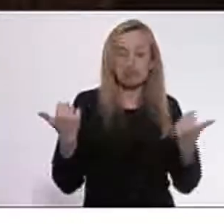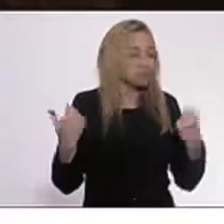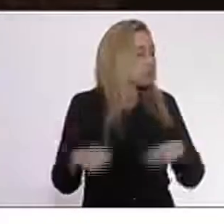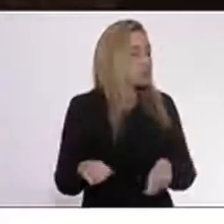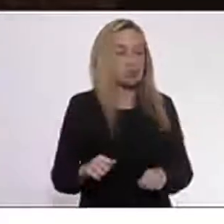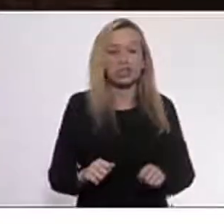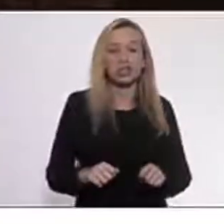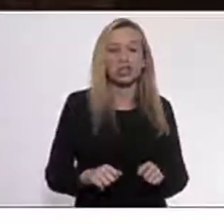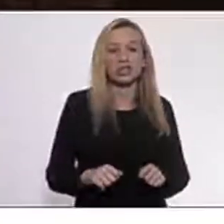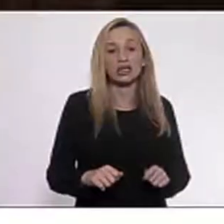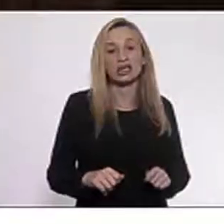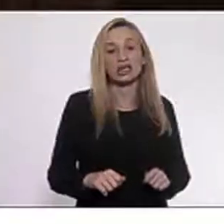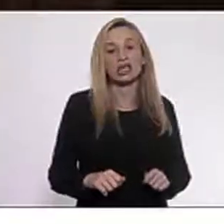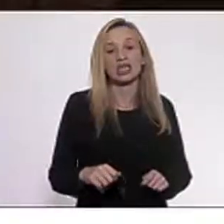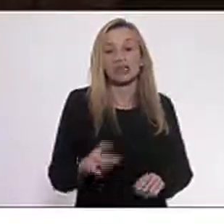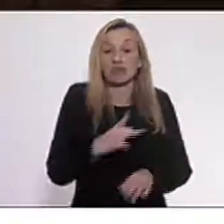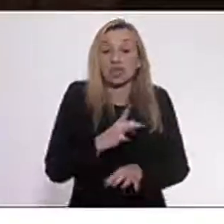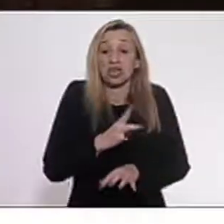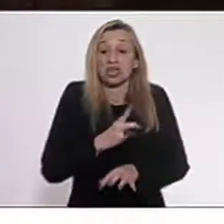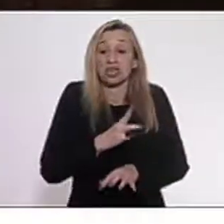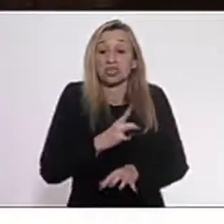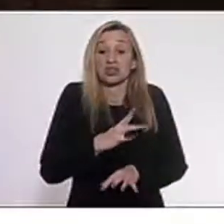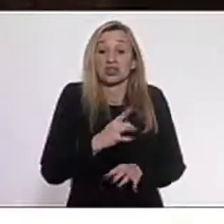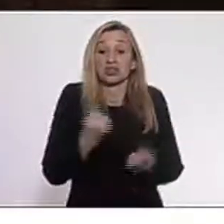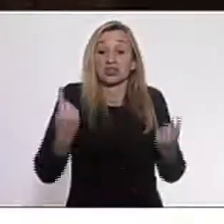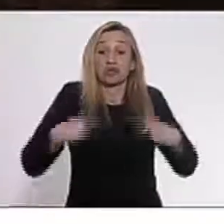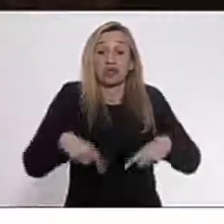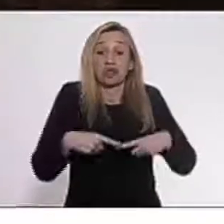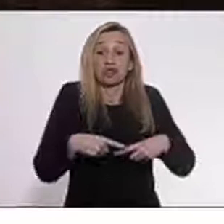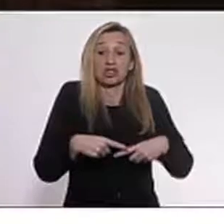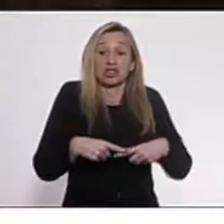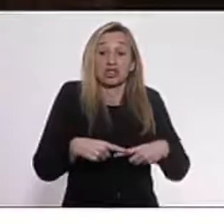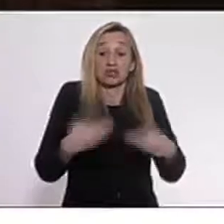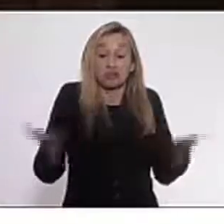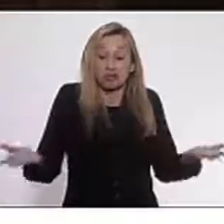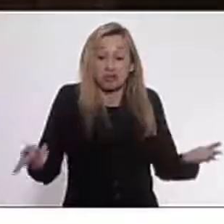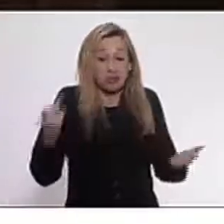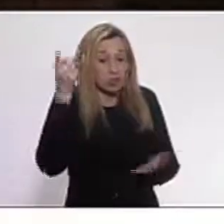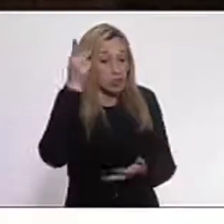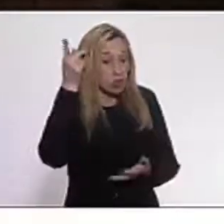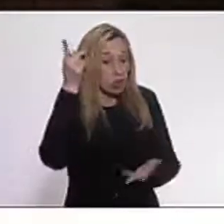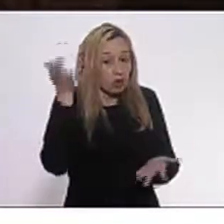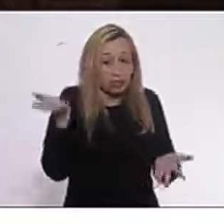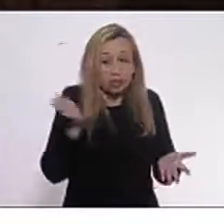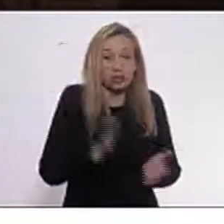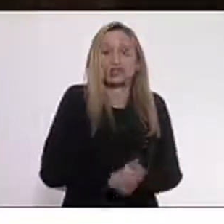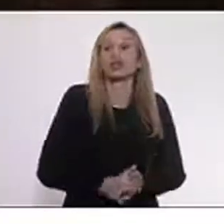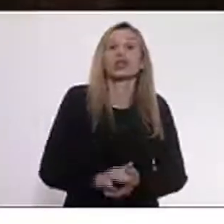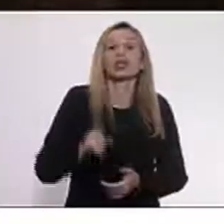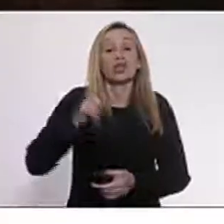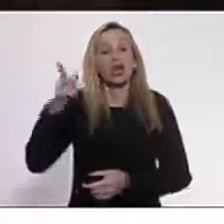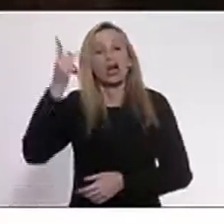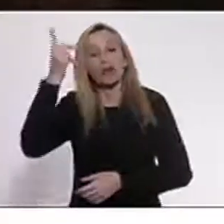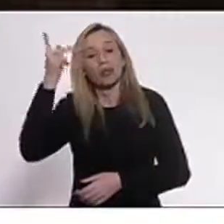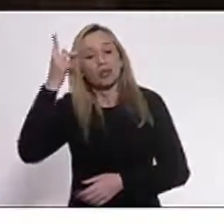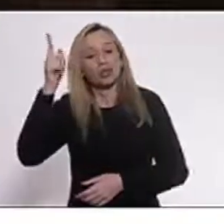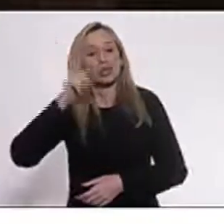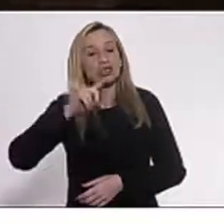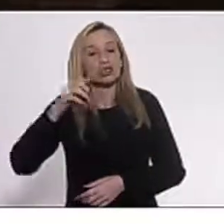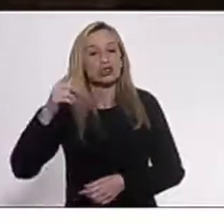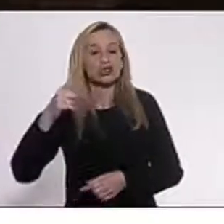temer a concorrência das paulistas. E as paulistas terão isenção lá,